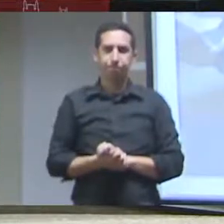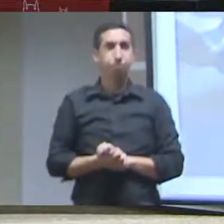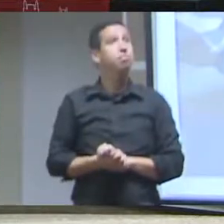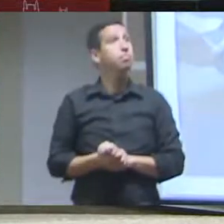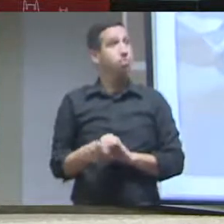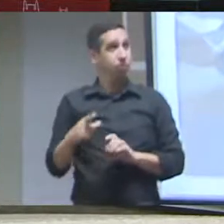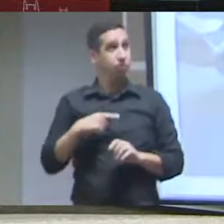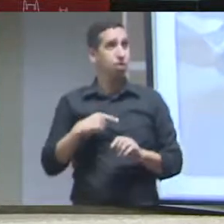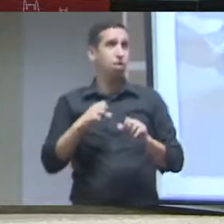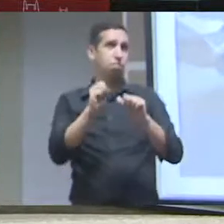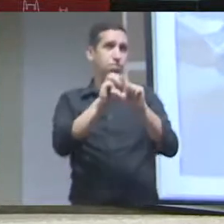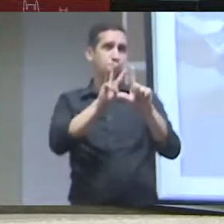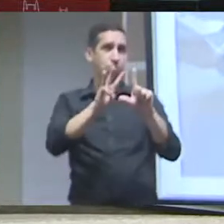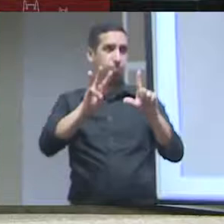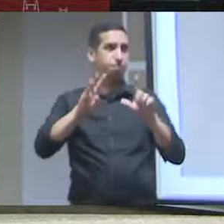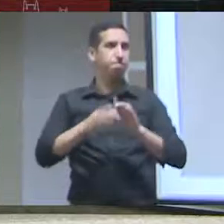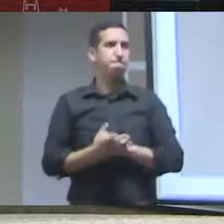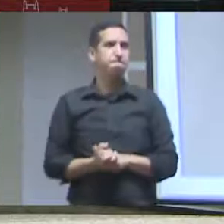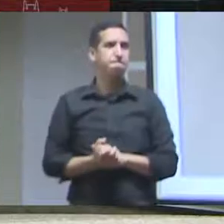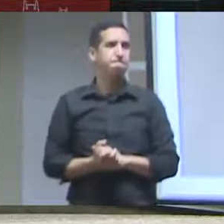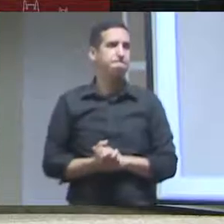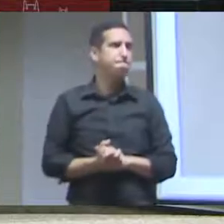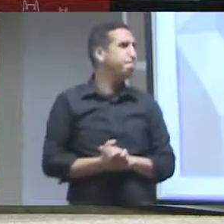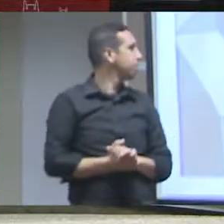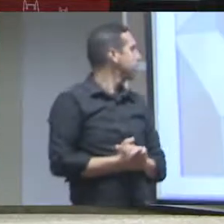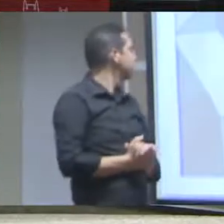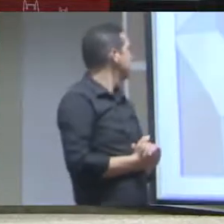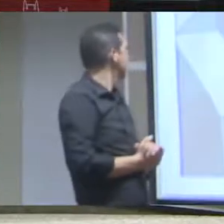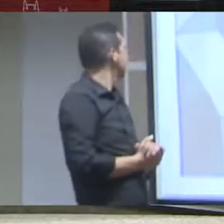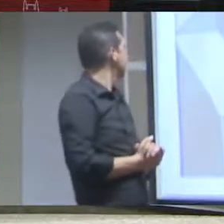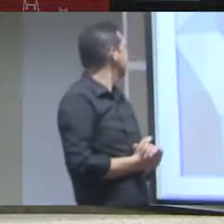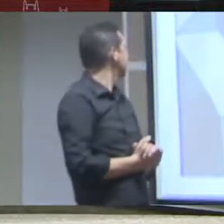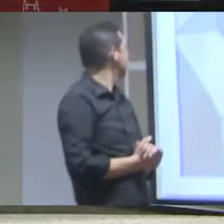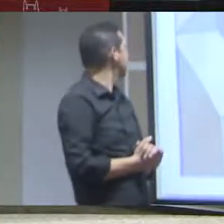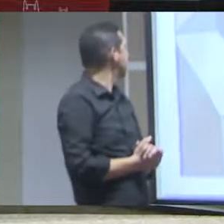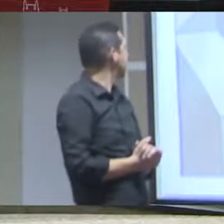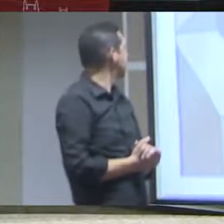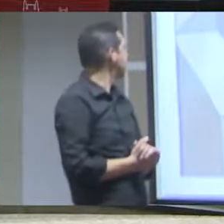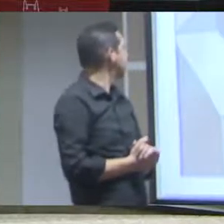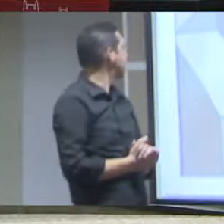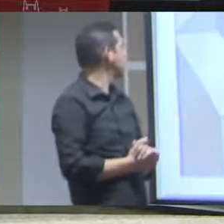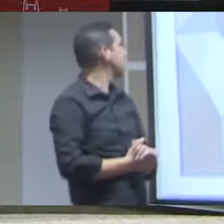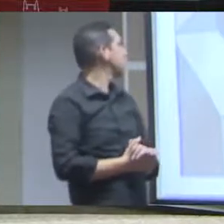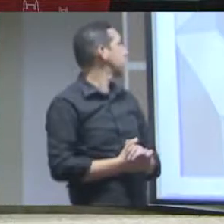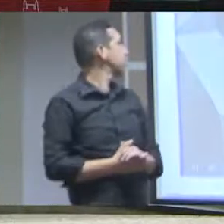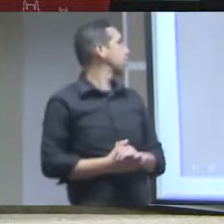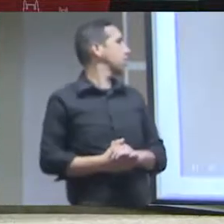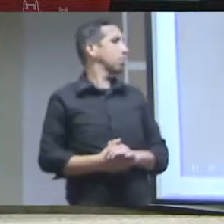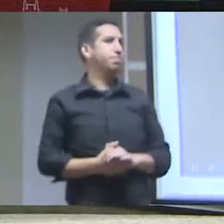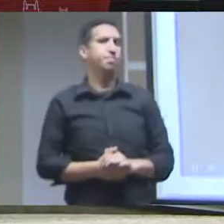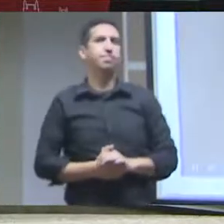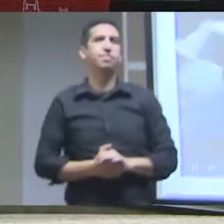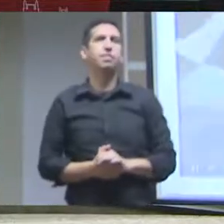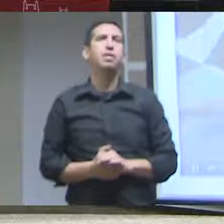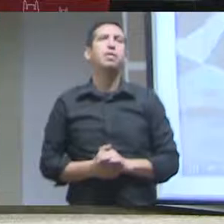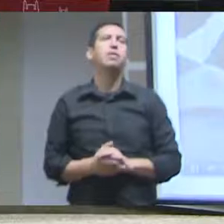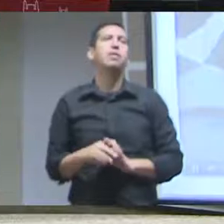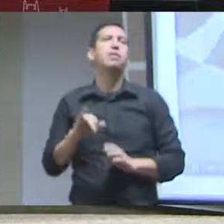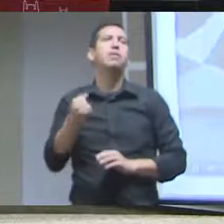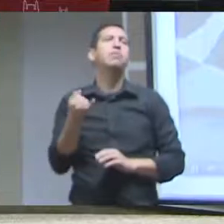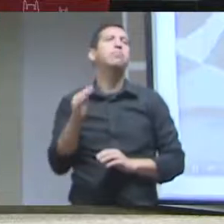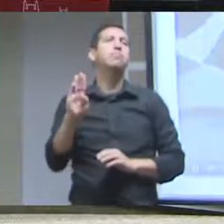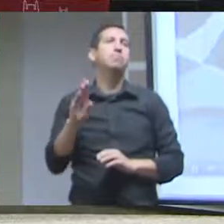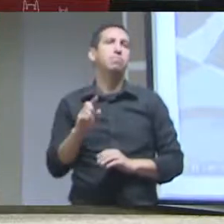o... É só para mostrar para vocês que foi... E eu também indico... Programa Navegador da Globo News. portal de